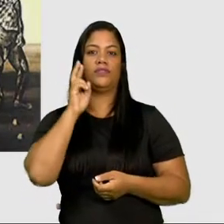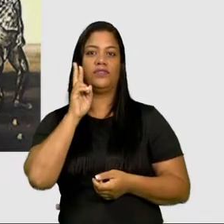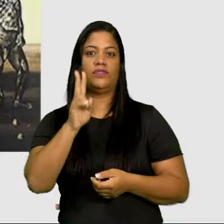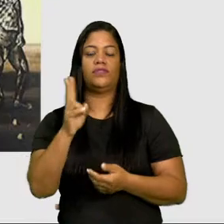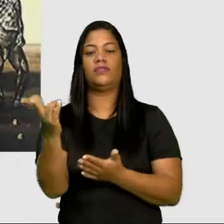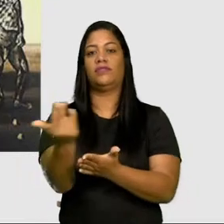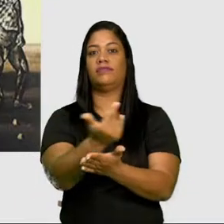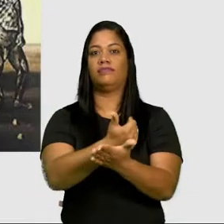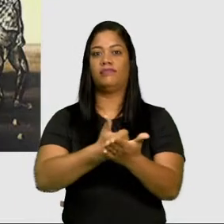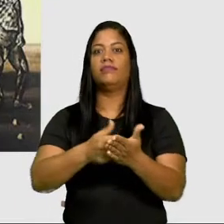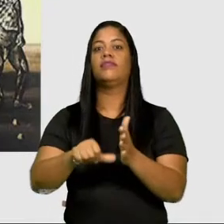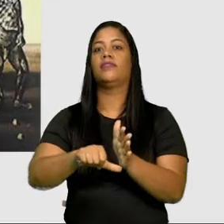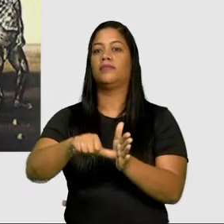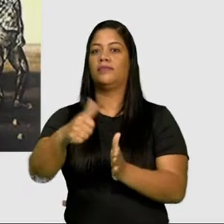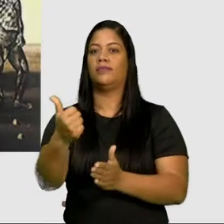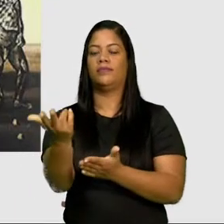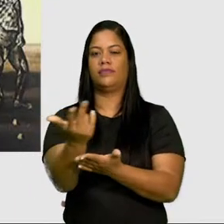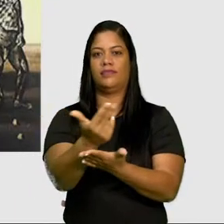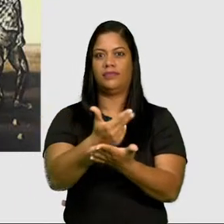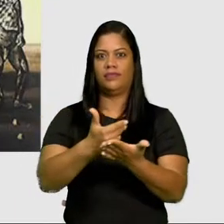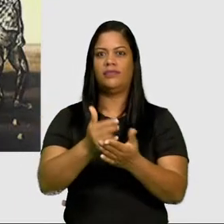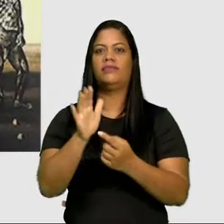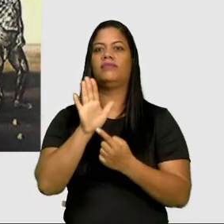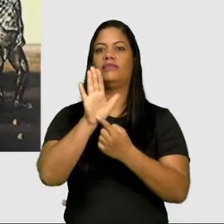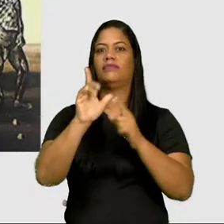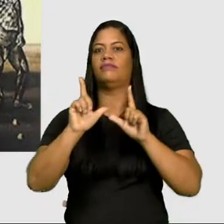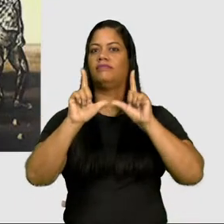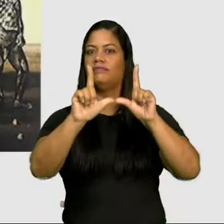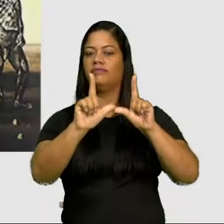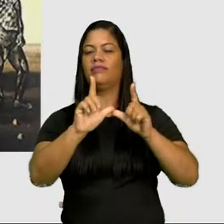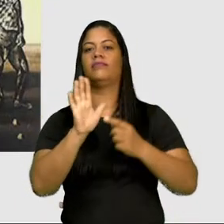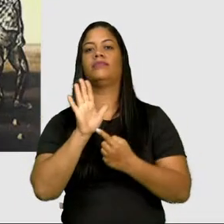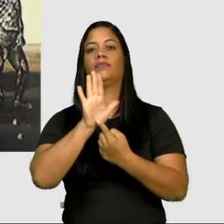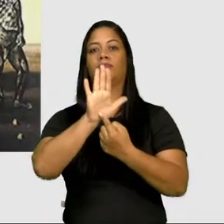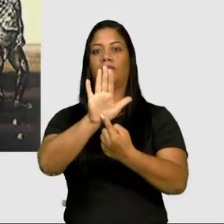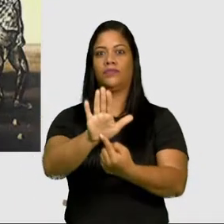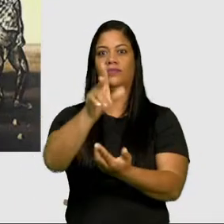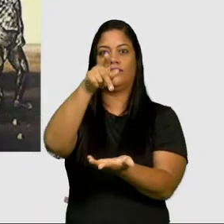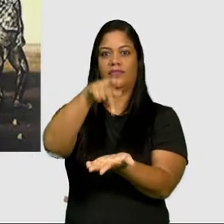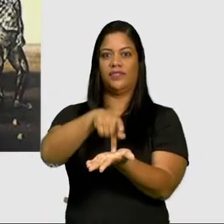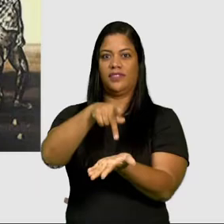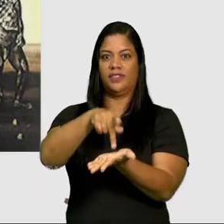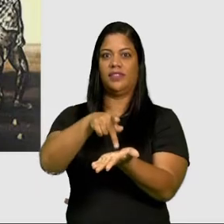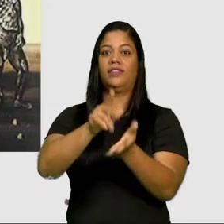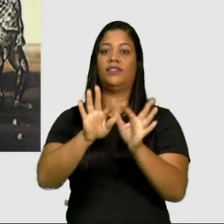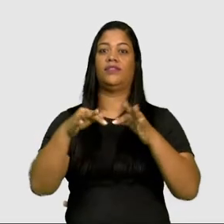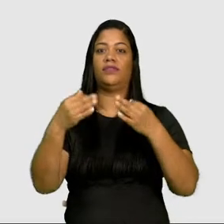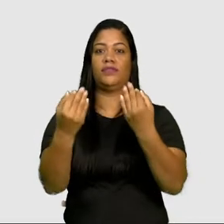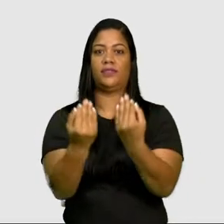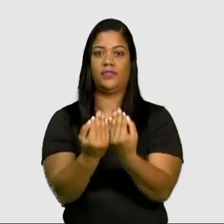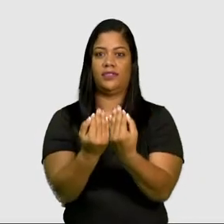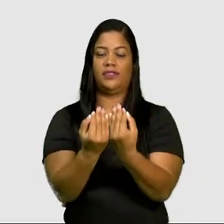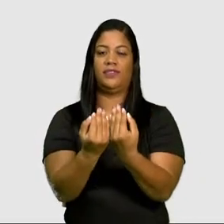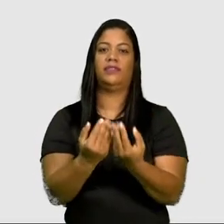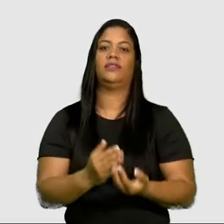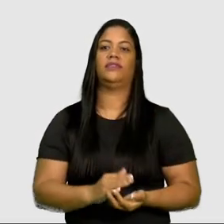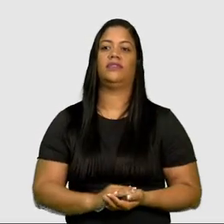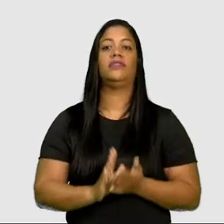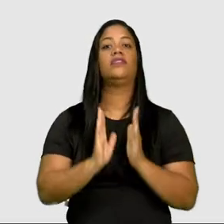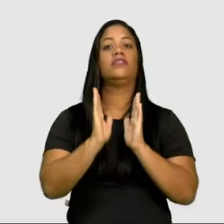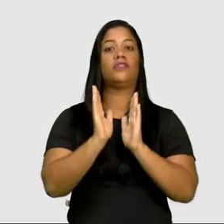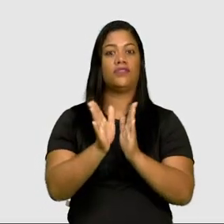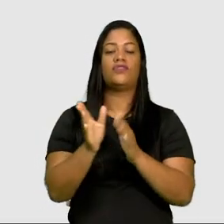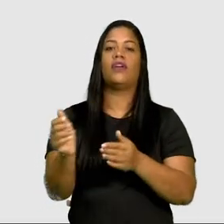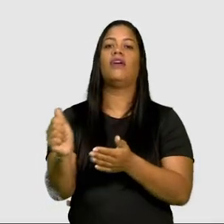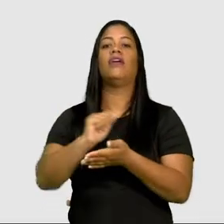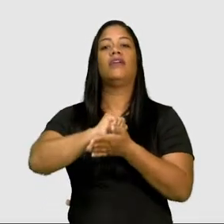primeira imagem, Essa primeira imagem, ela está mostrando um pouco da realidade de uma família. Já na